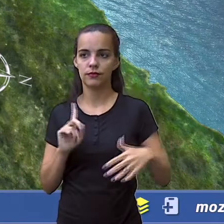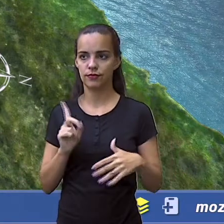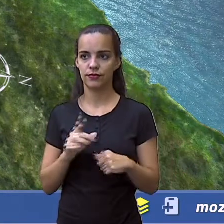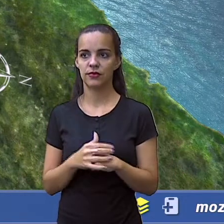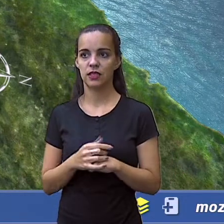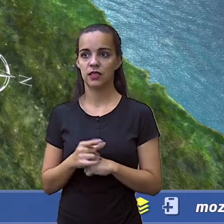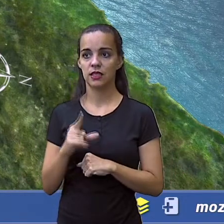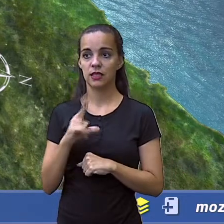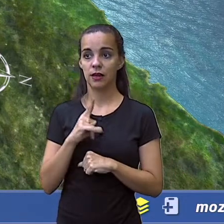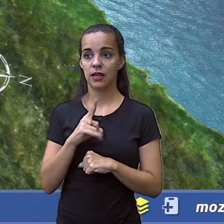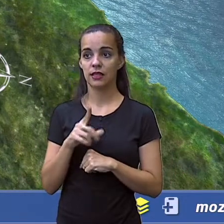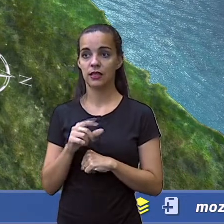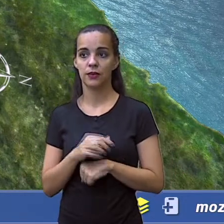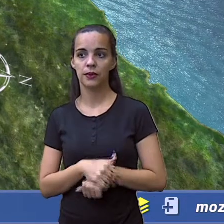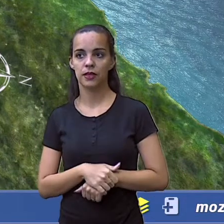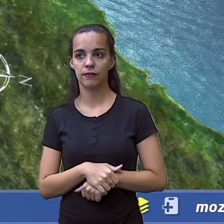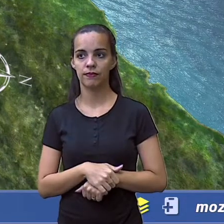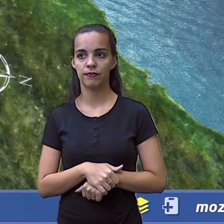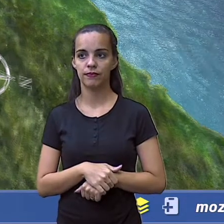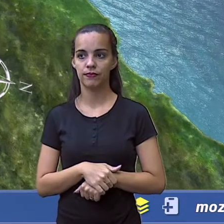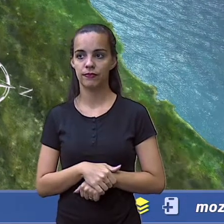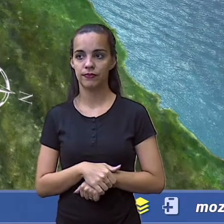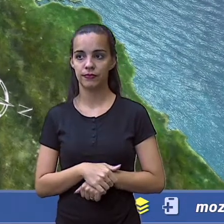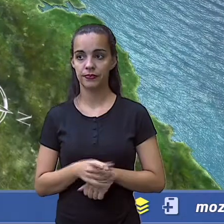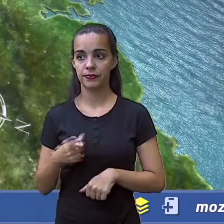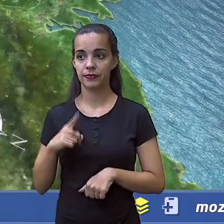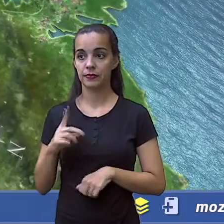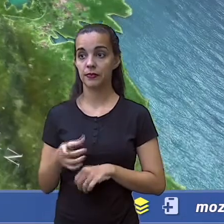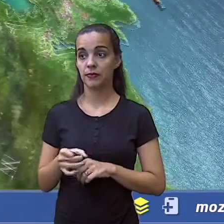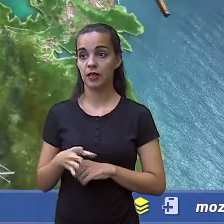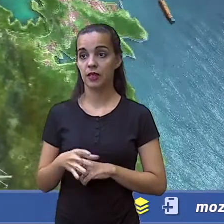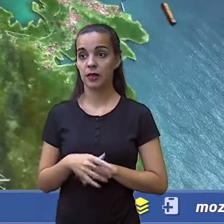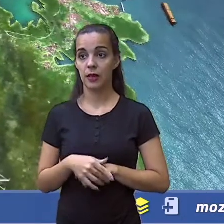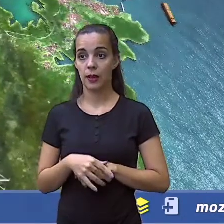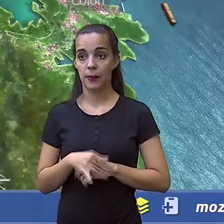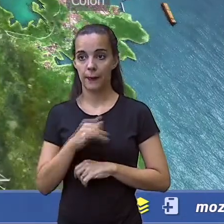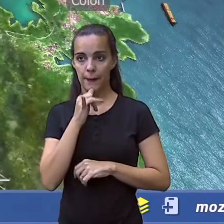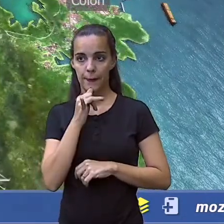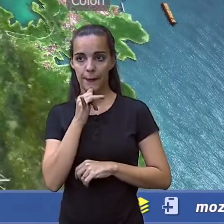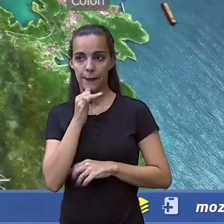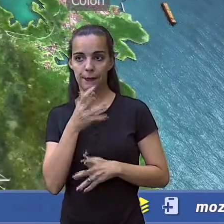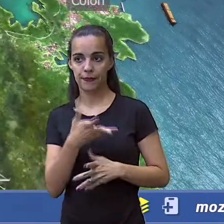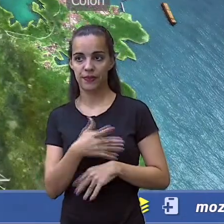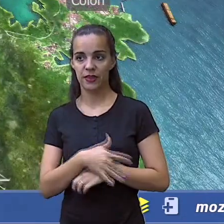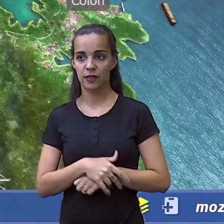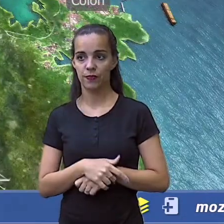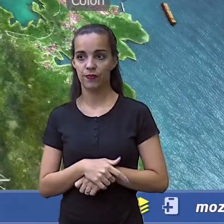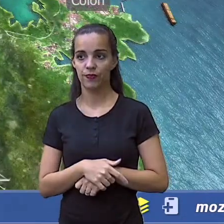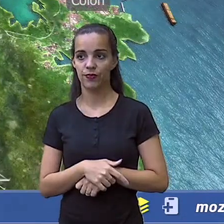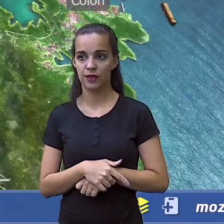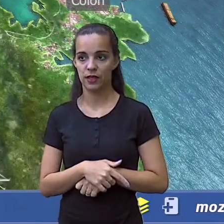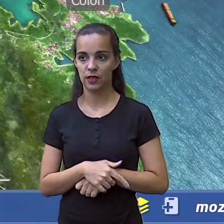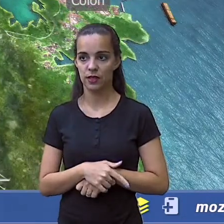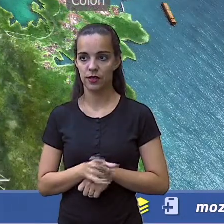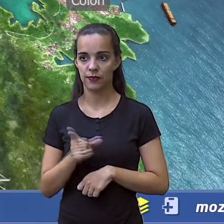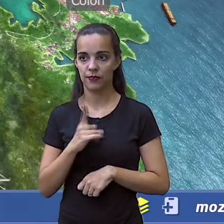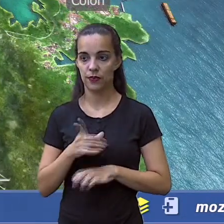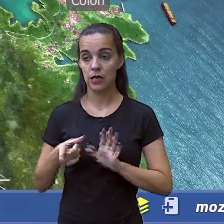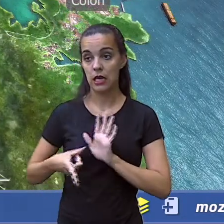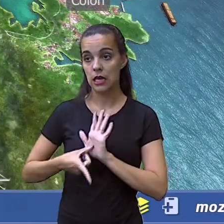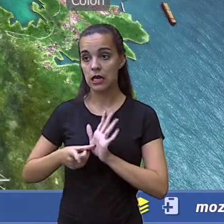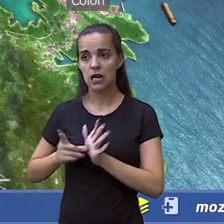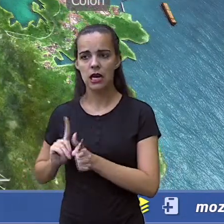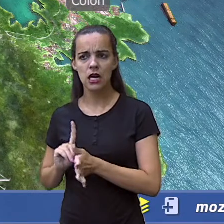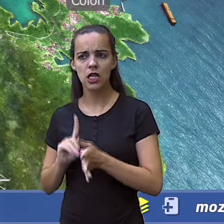do canal, né, antes da ampliação, porque, nós vamos explicar para você por que esse canal teve que ser